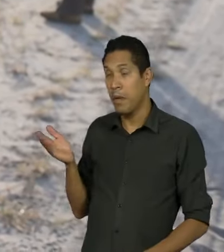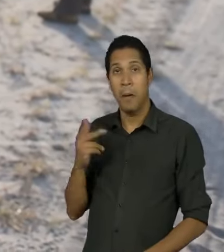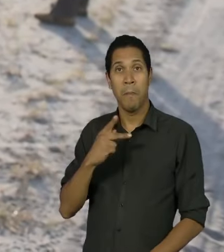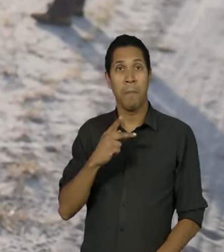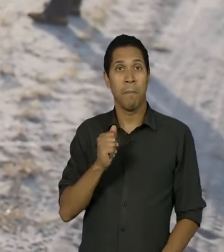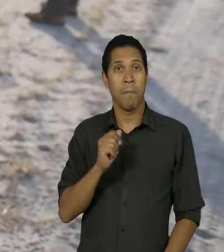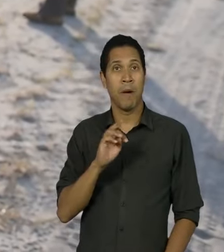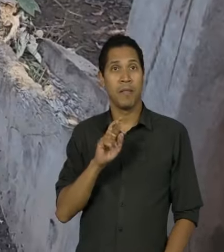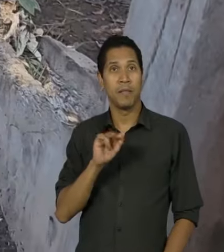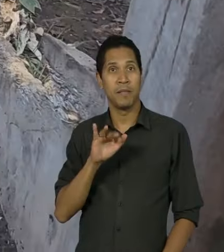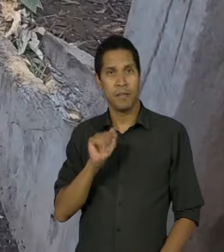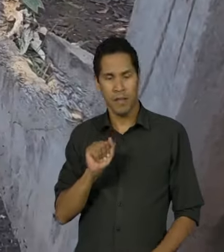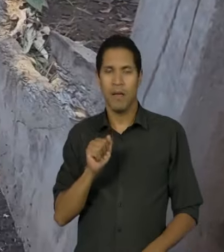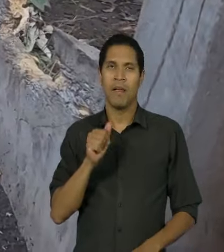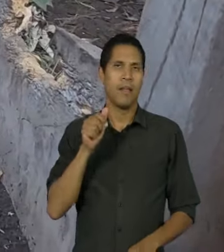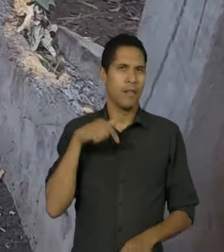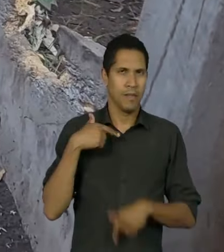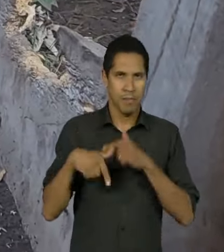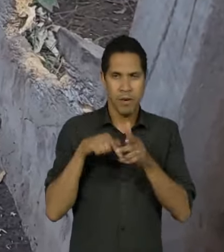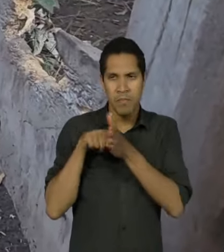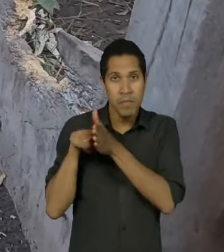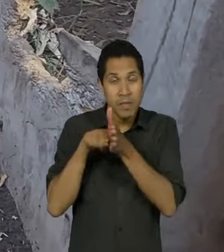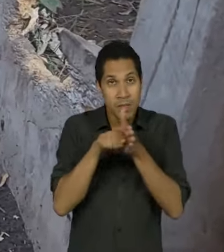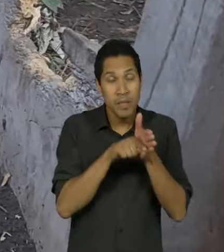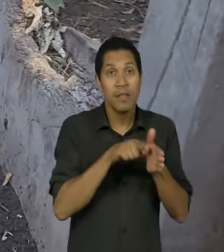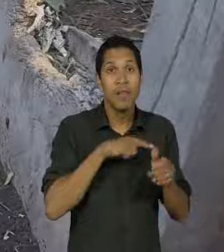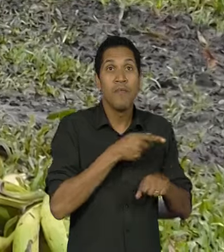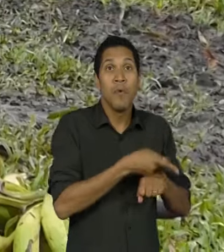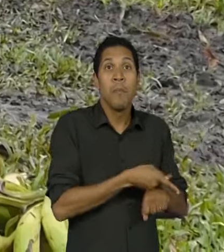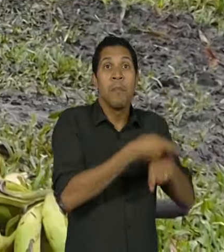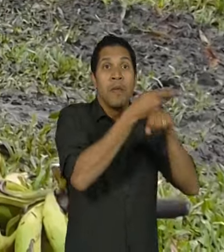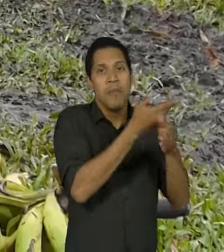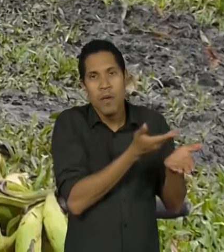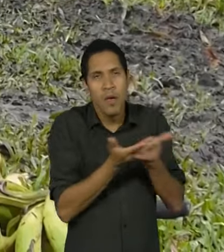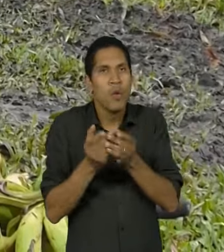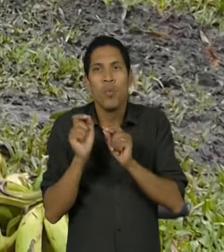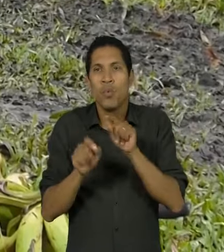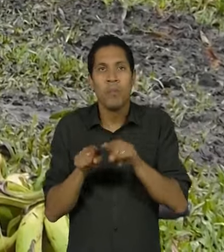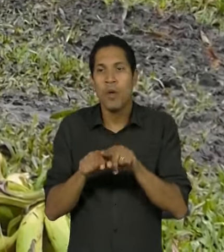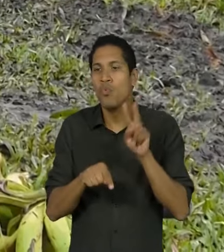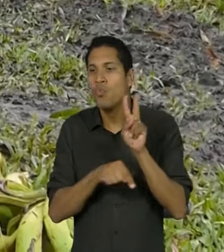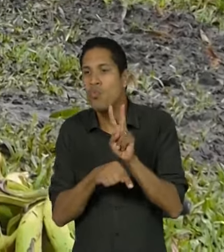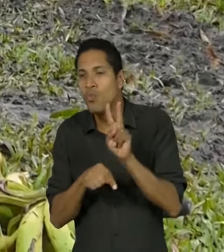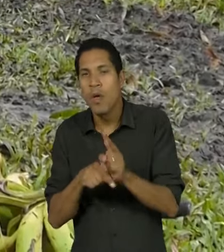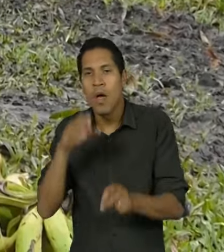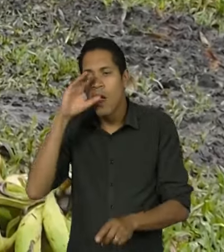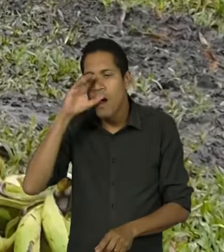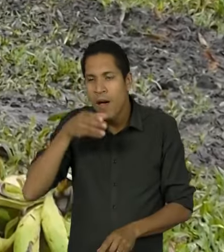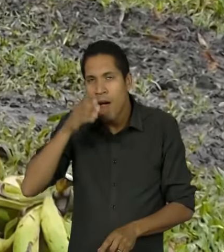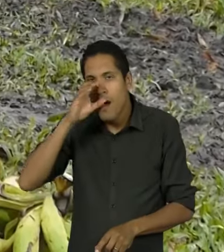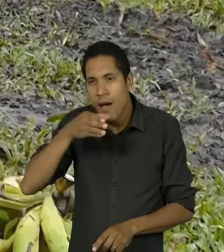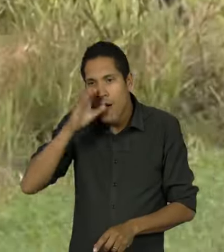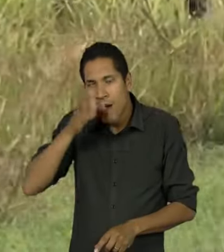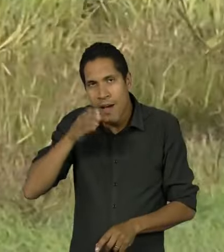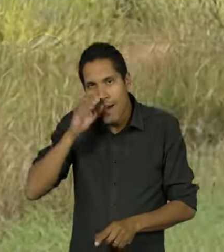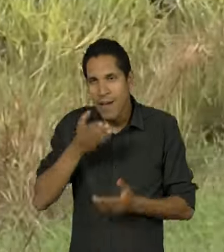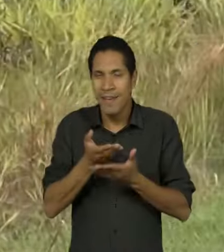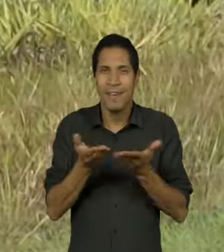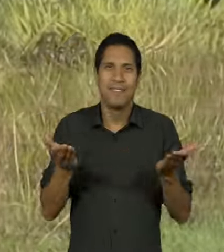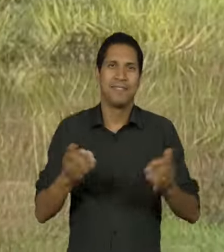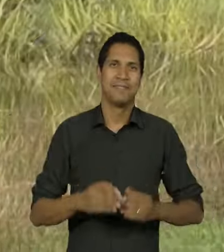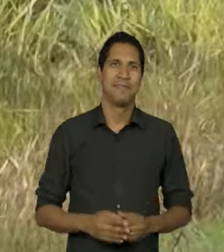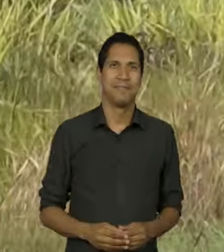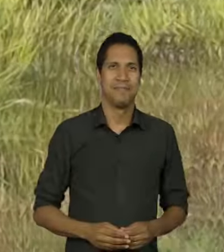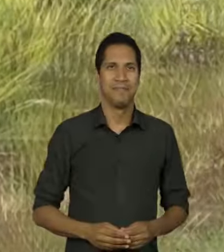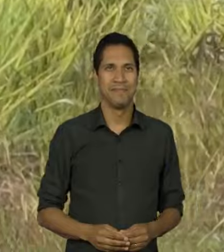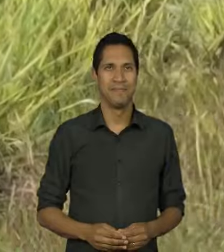pesquisadora do IP ganhou o prêmio internacional pela conservação da anta brasileira conhecida como a jardineira da floresta